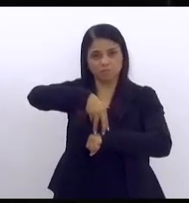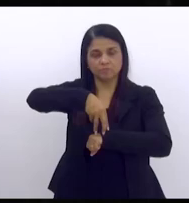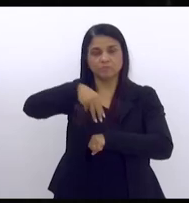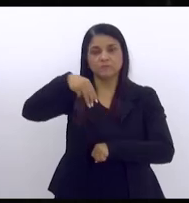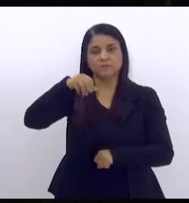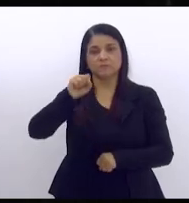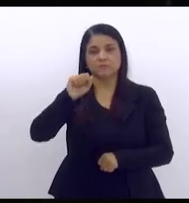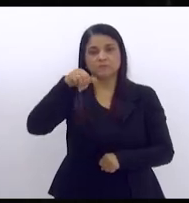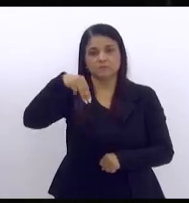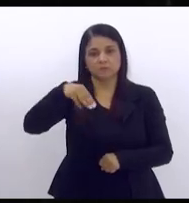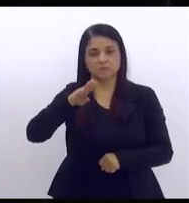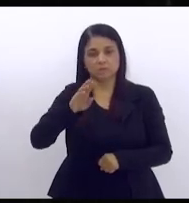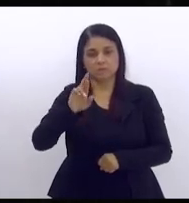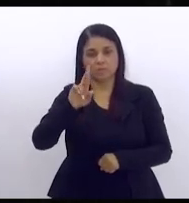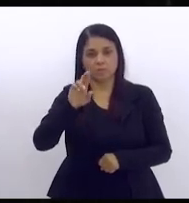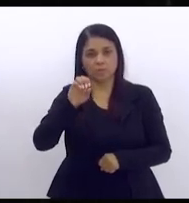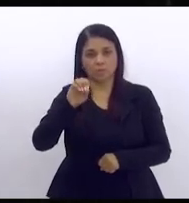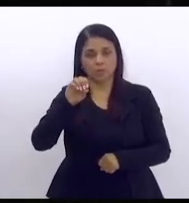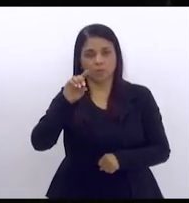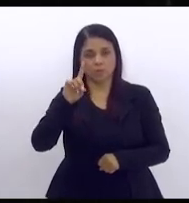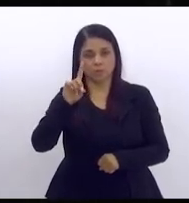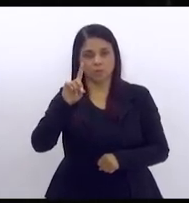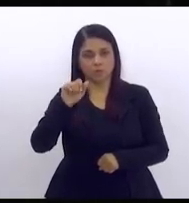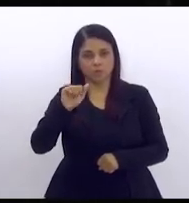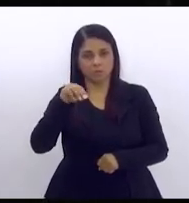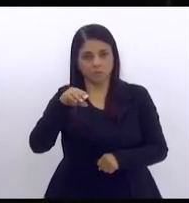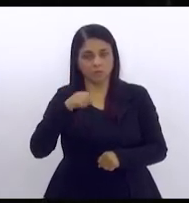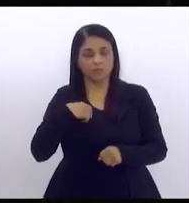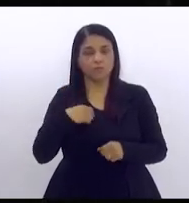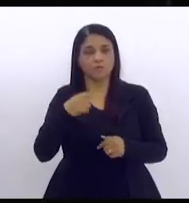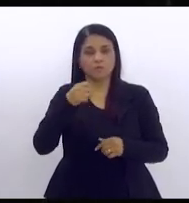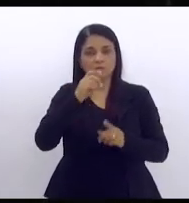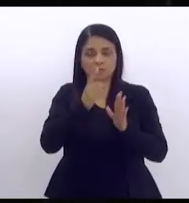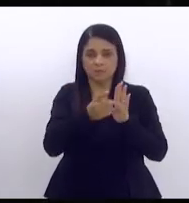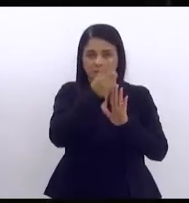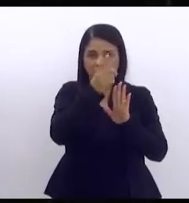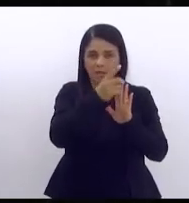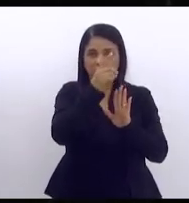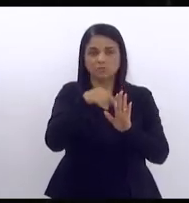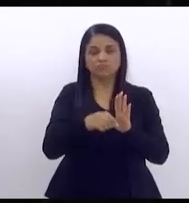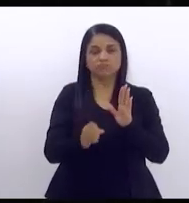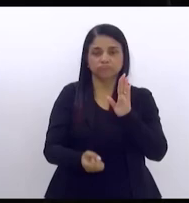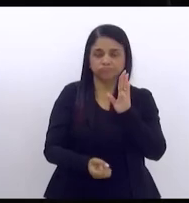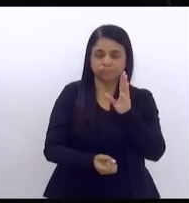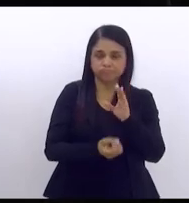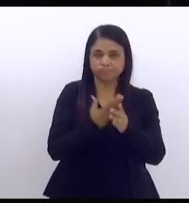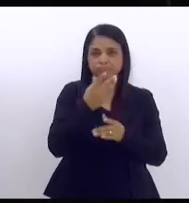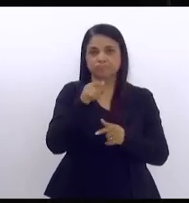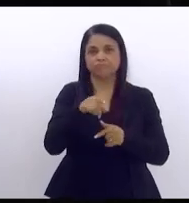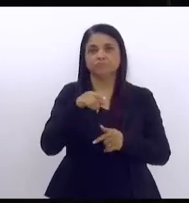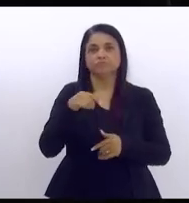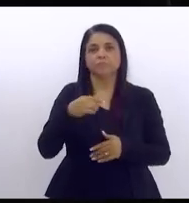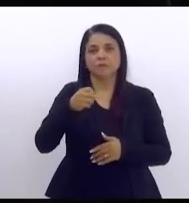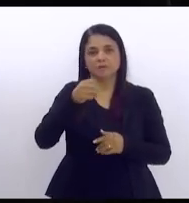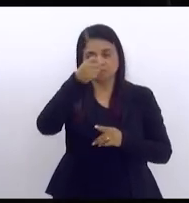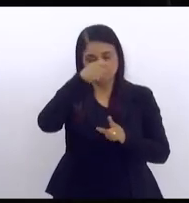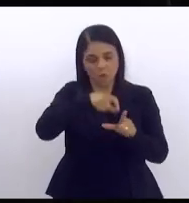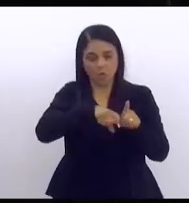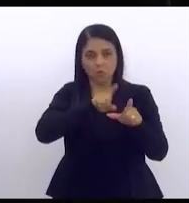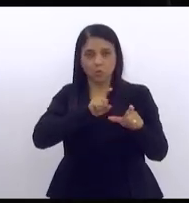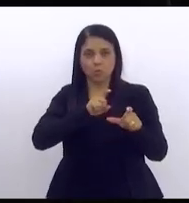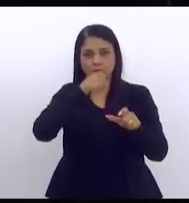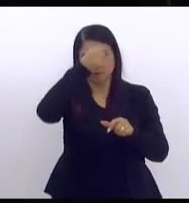criado dando autonomia à prefeitura do Rio 224 de 75